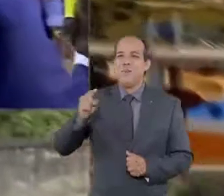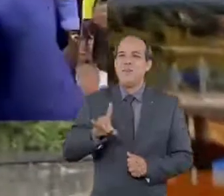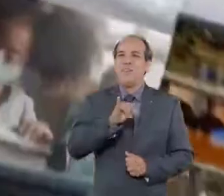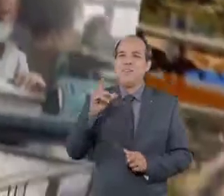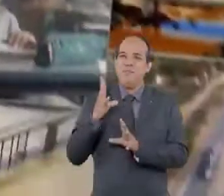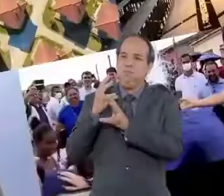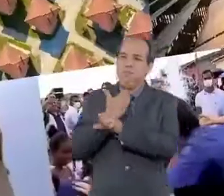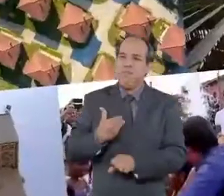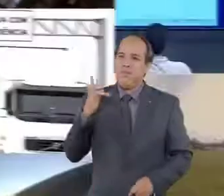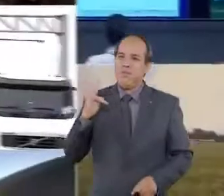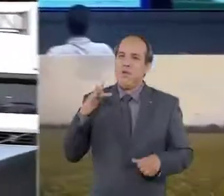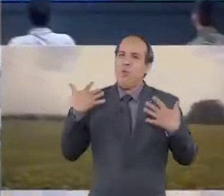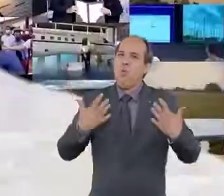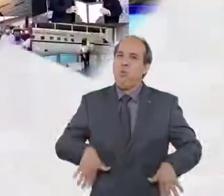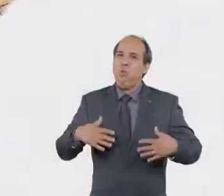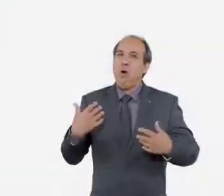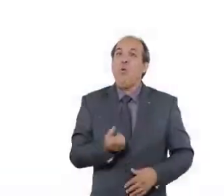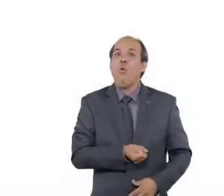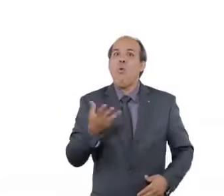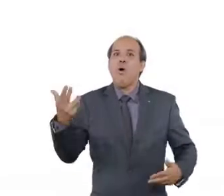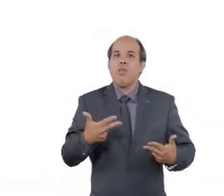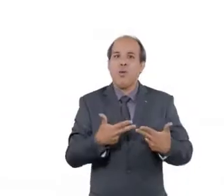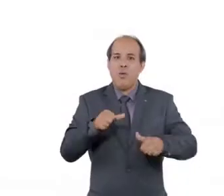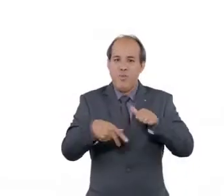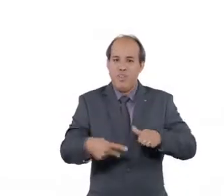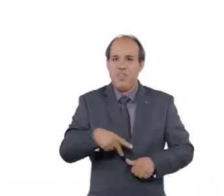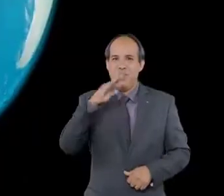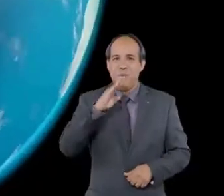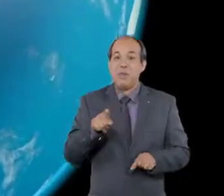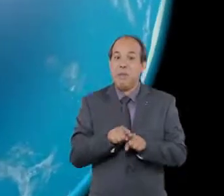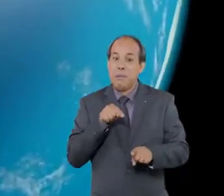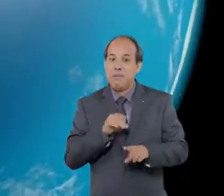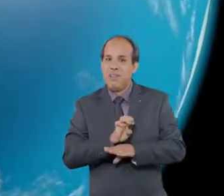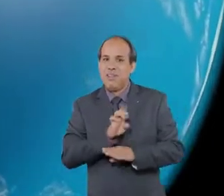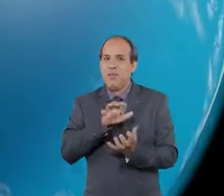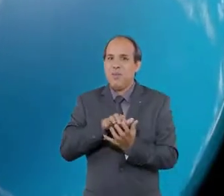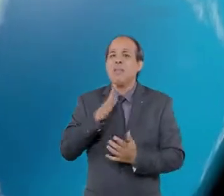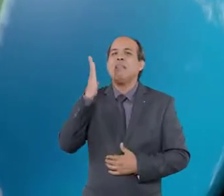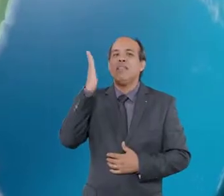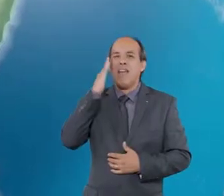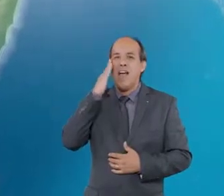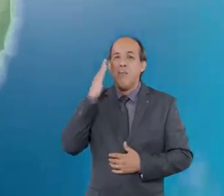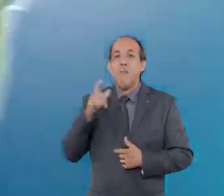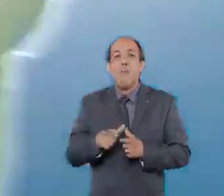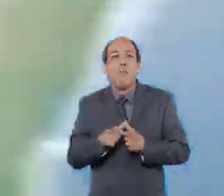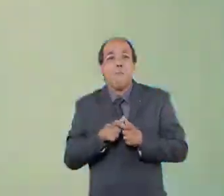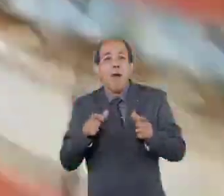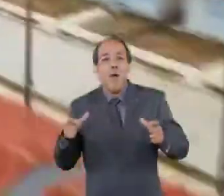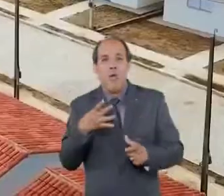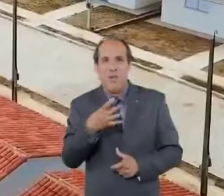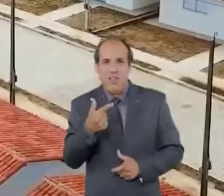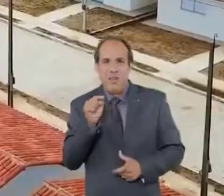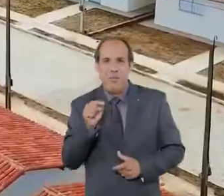Mil dias de governo federal e olha quanta coisa mudou no Brasil e aqui em Pernambuco. Que o digam as mais de 42